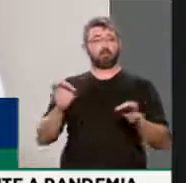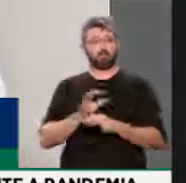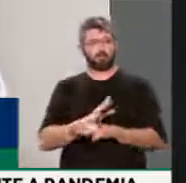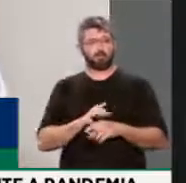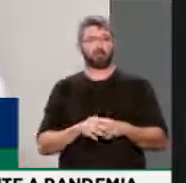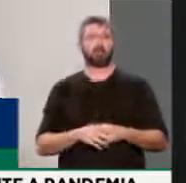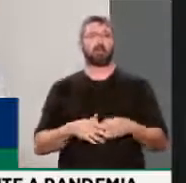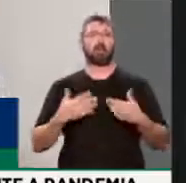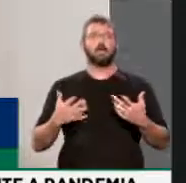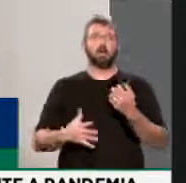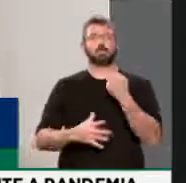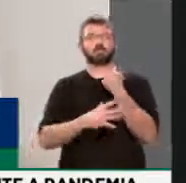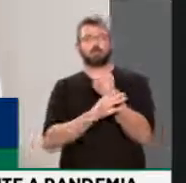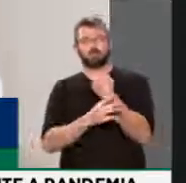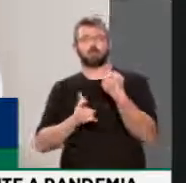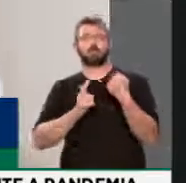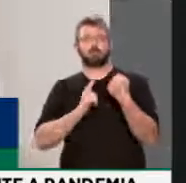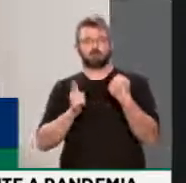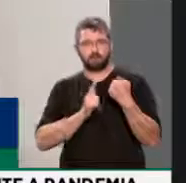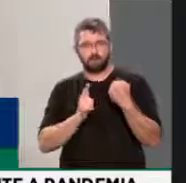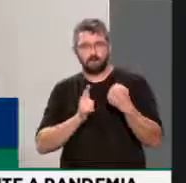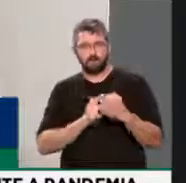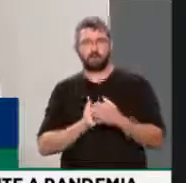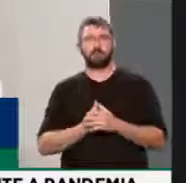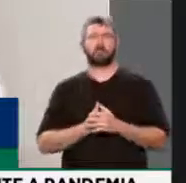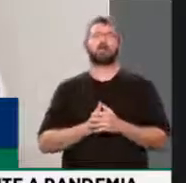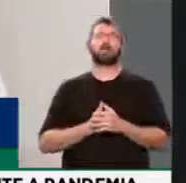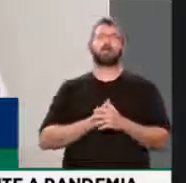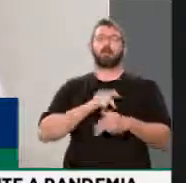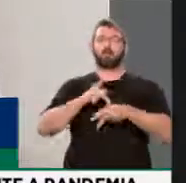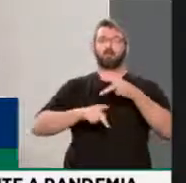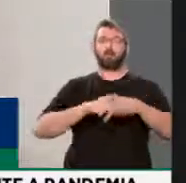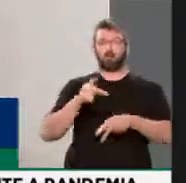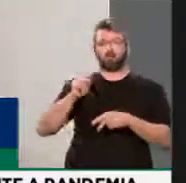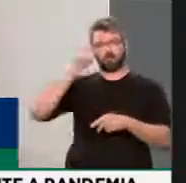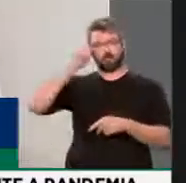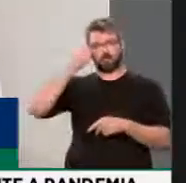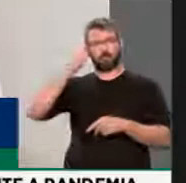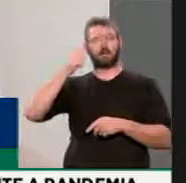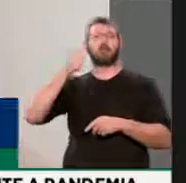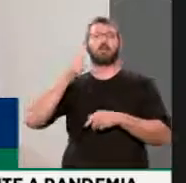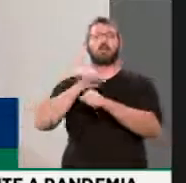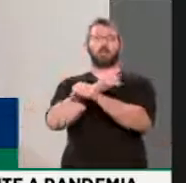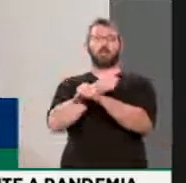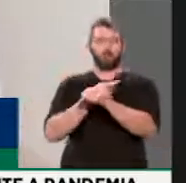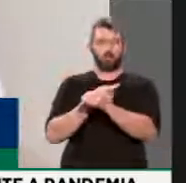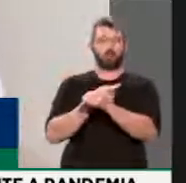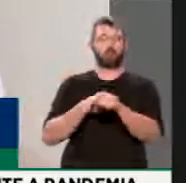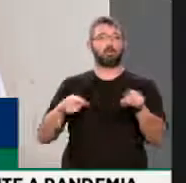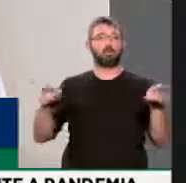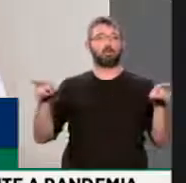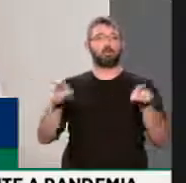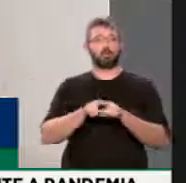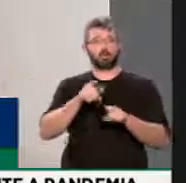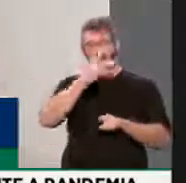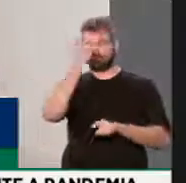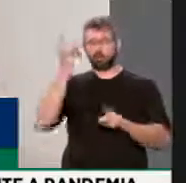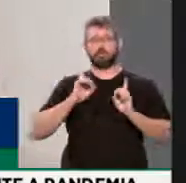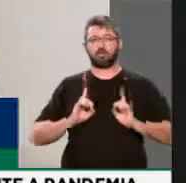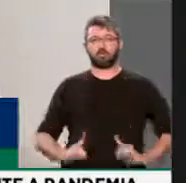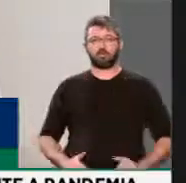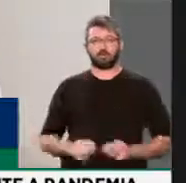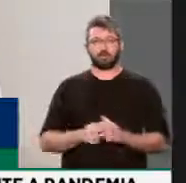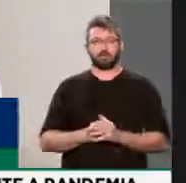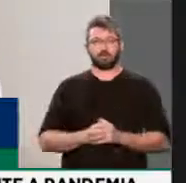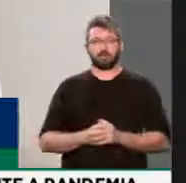assegura um acesso à população negra, quilombola e às pessoas com deficiência.